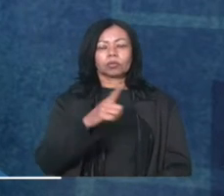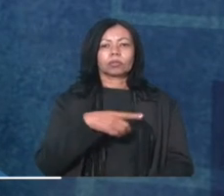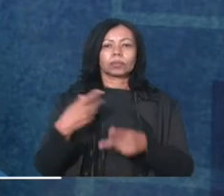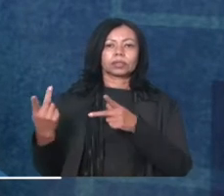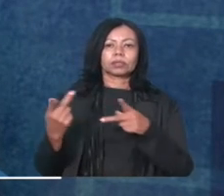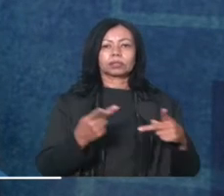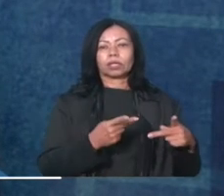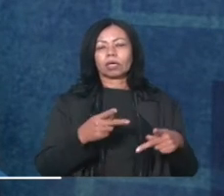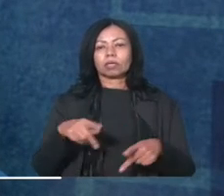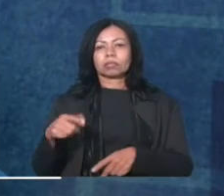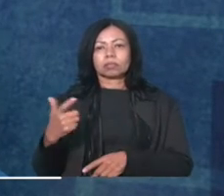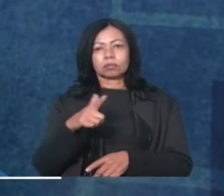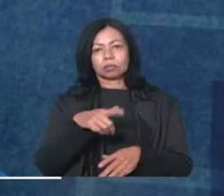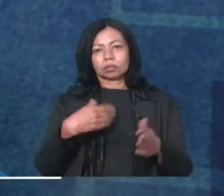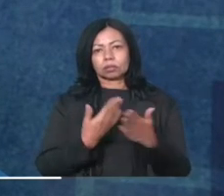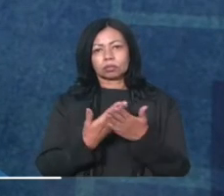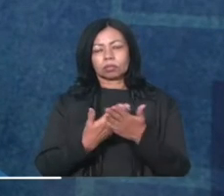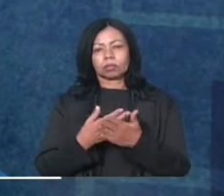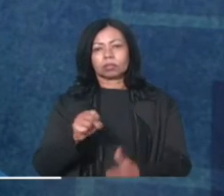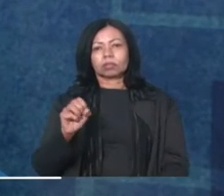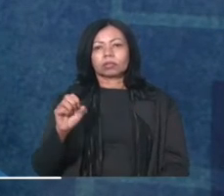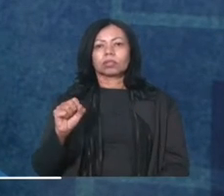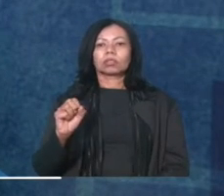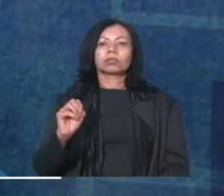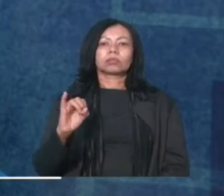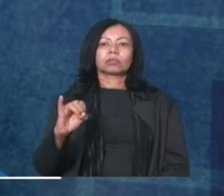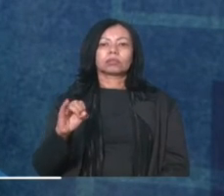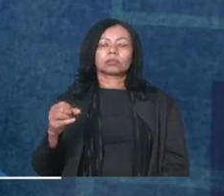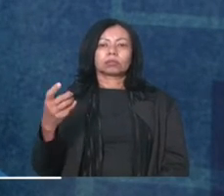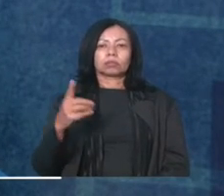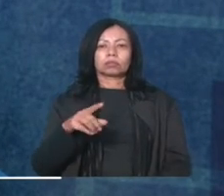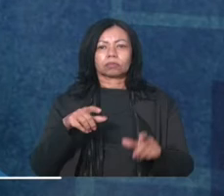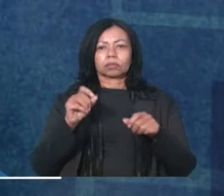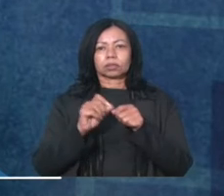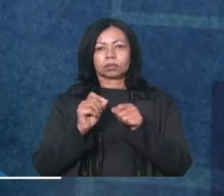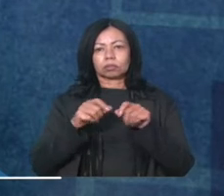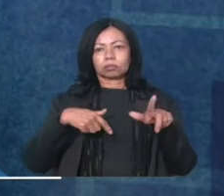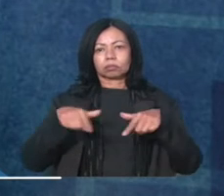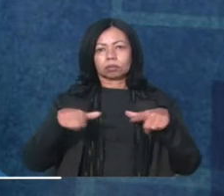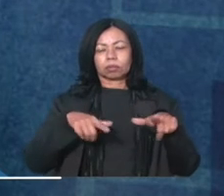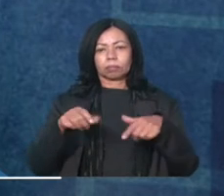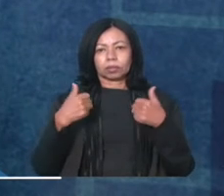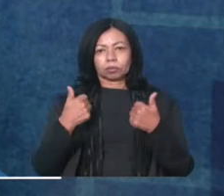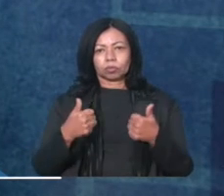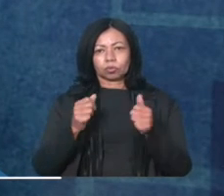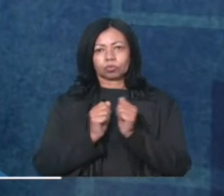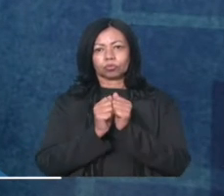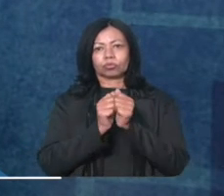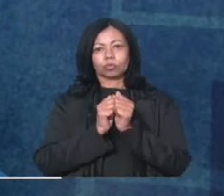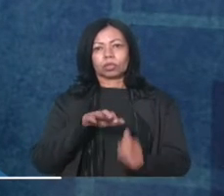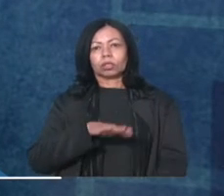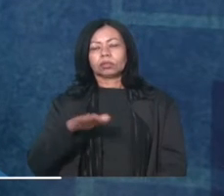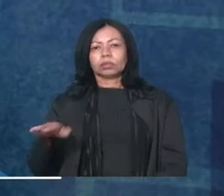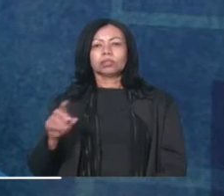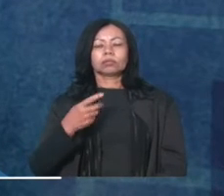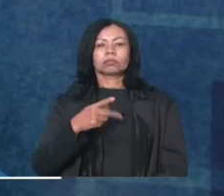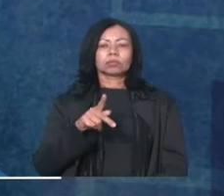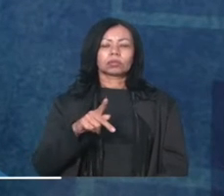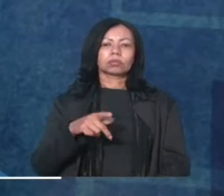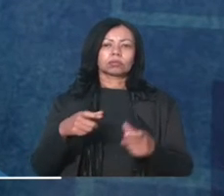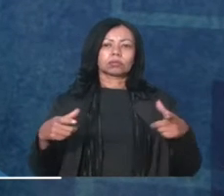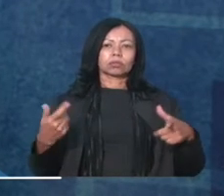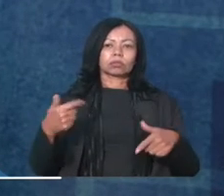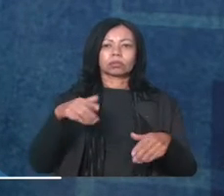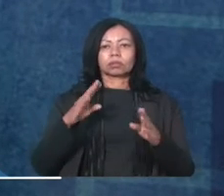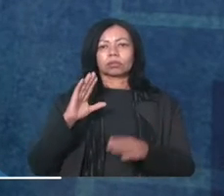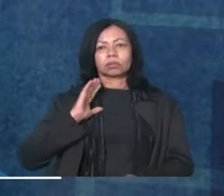em algumas unidades. E o SESI vem fazendo um brilhante trabalho junto a essas crianças aí, que na sua maioria é do nosso